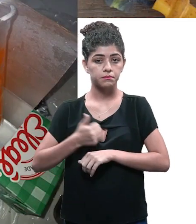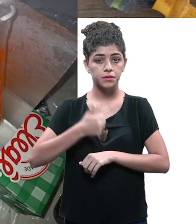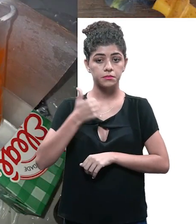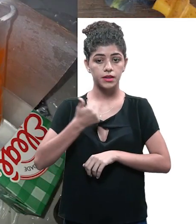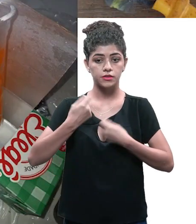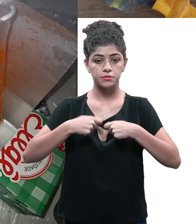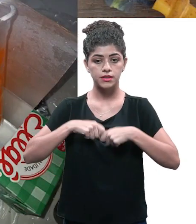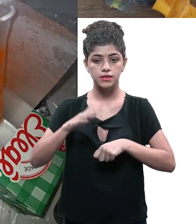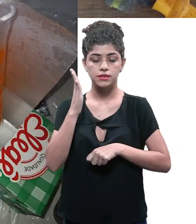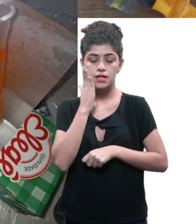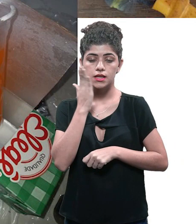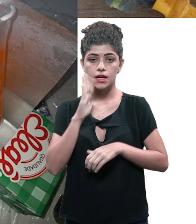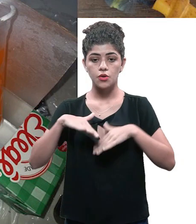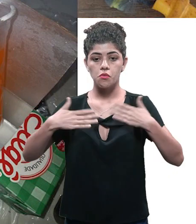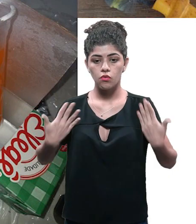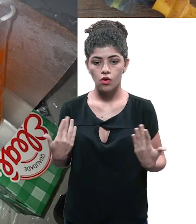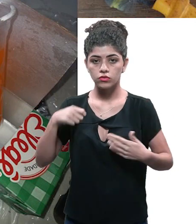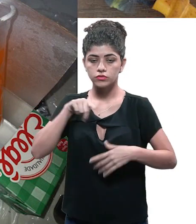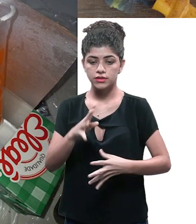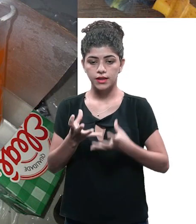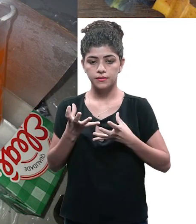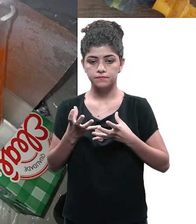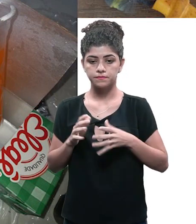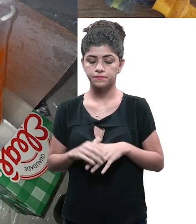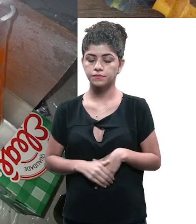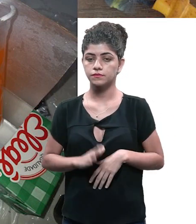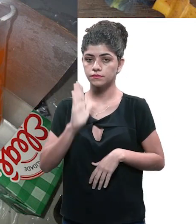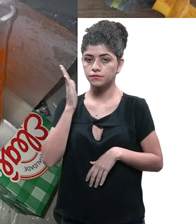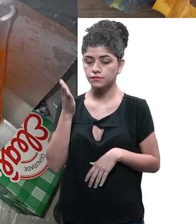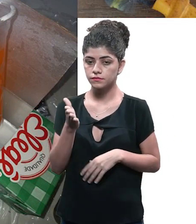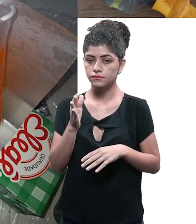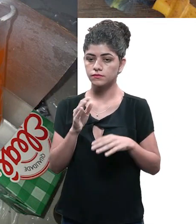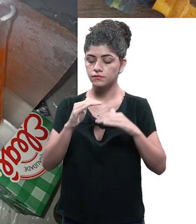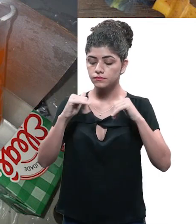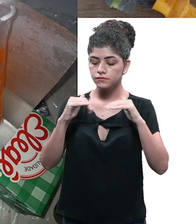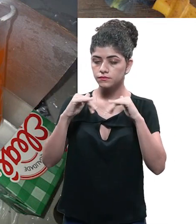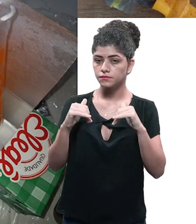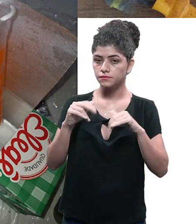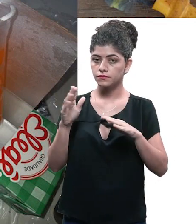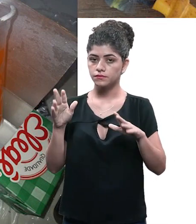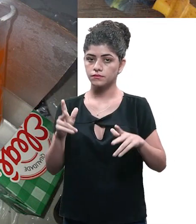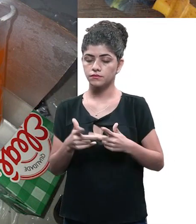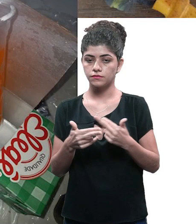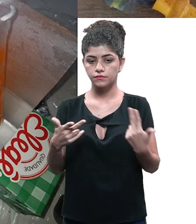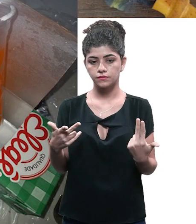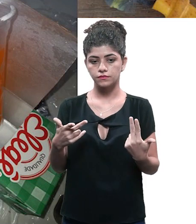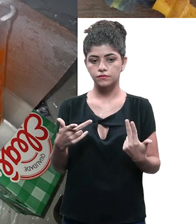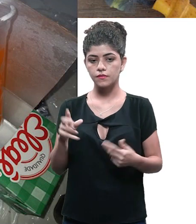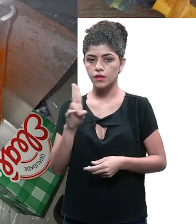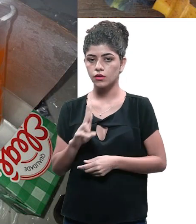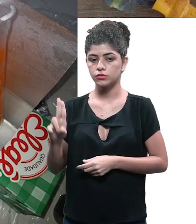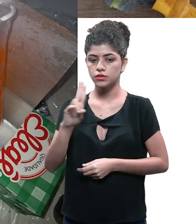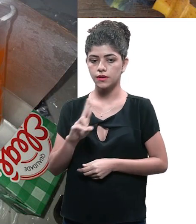montagem da forma primeira coisa que a gente tem que entender qual é o formato que você vai querer então a gente já separou aqui certo alguns